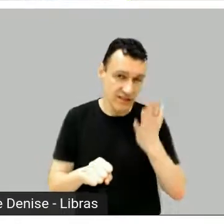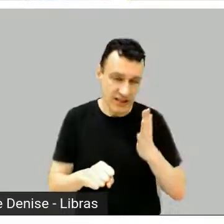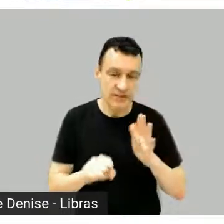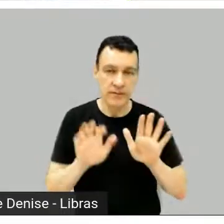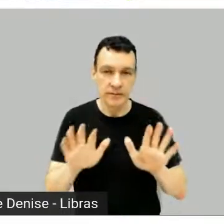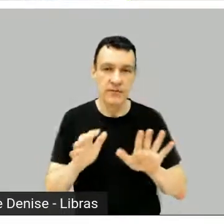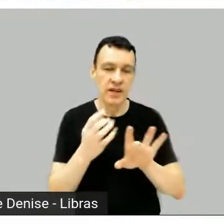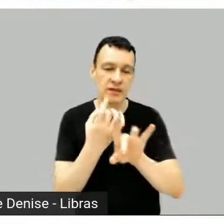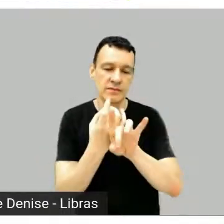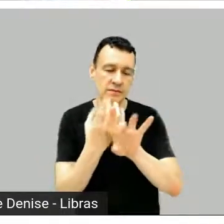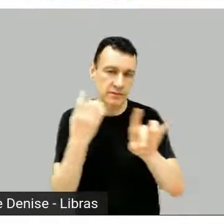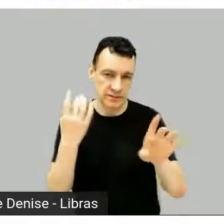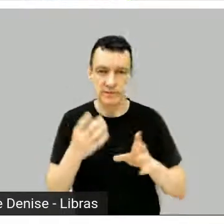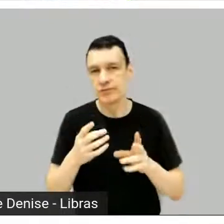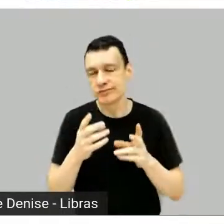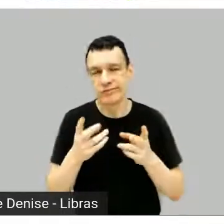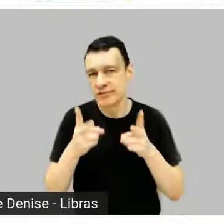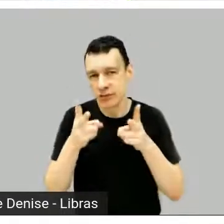começar, assim, aqui,